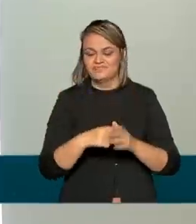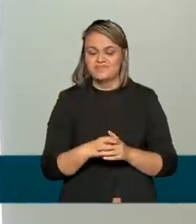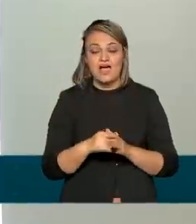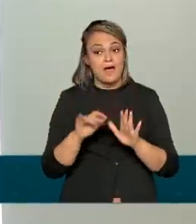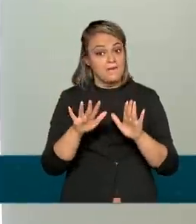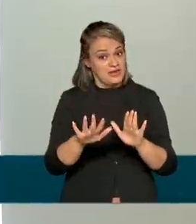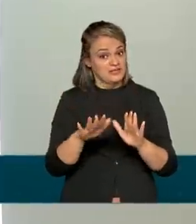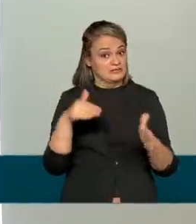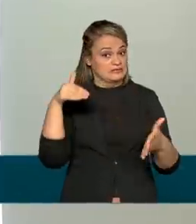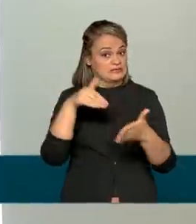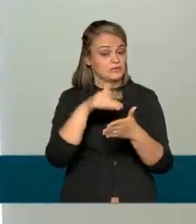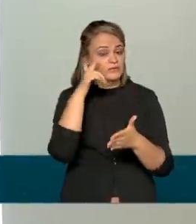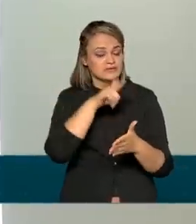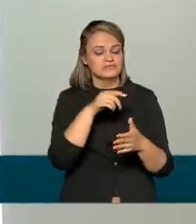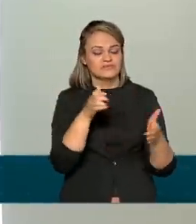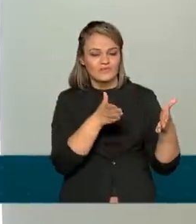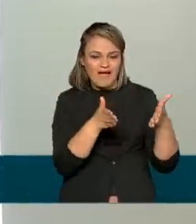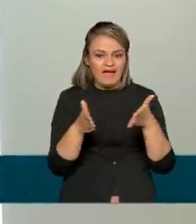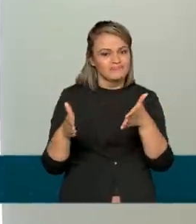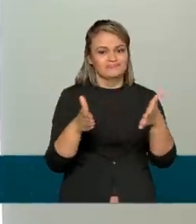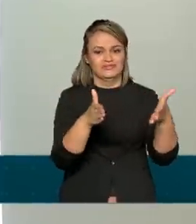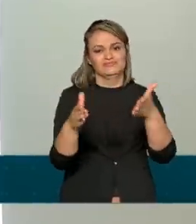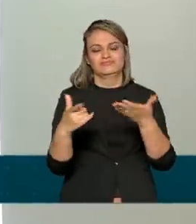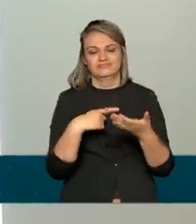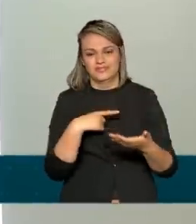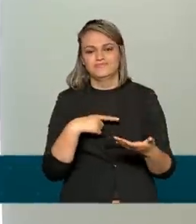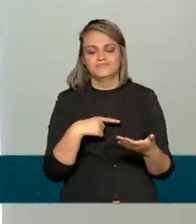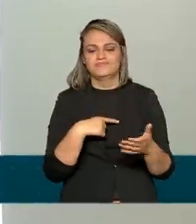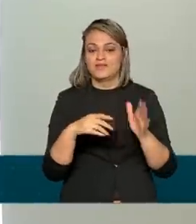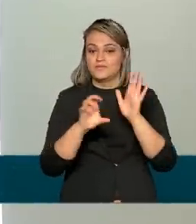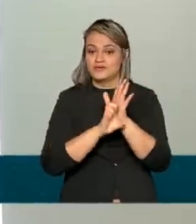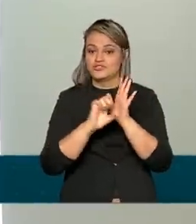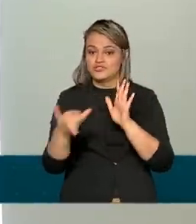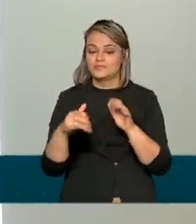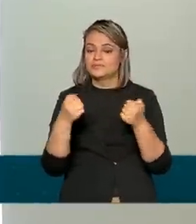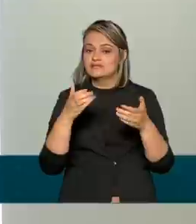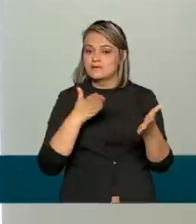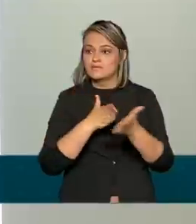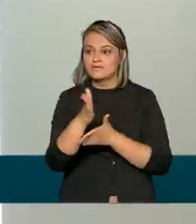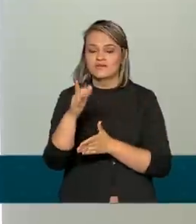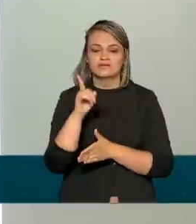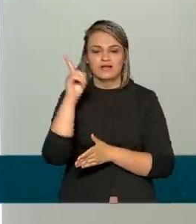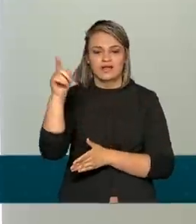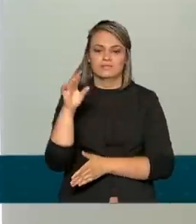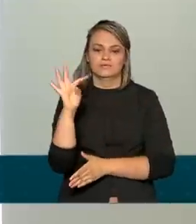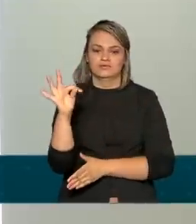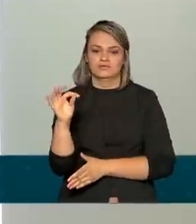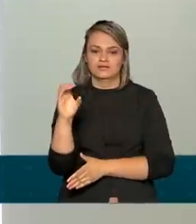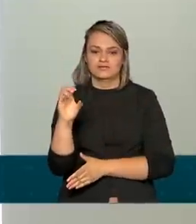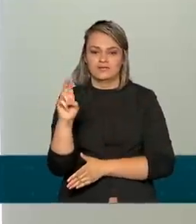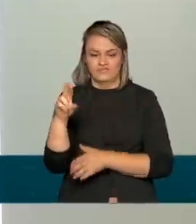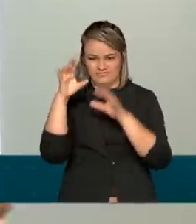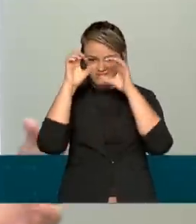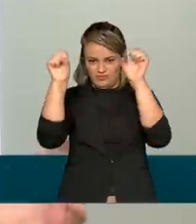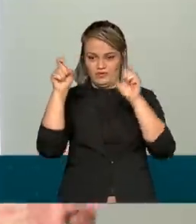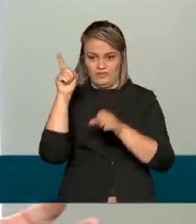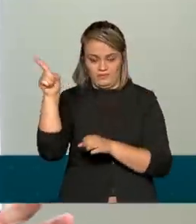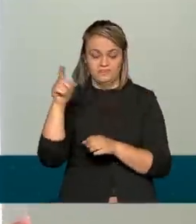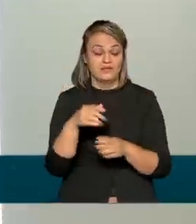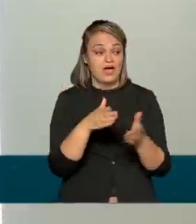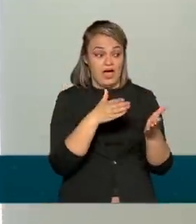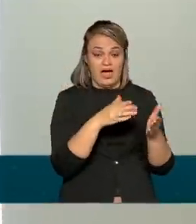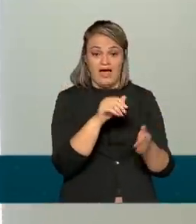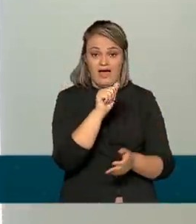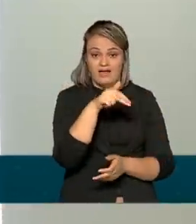é necessário ainda um caminho a percorrer. O edital precisa ser aprovado agora pelo Tribunal de Contas da União. Já foi aprovado